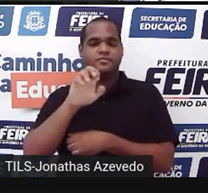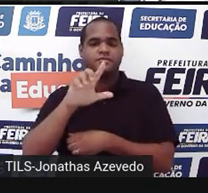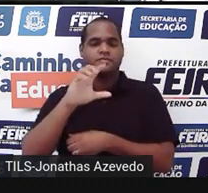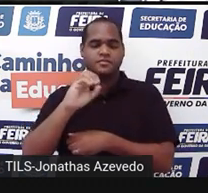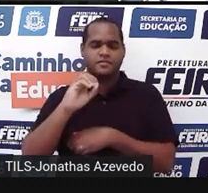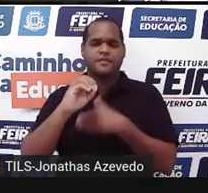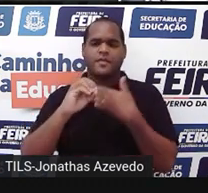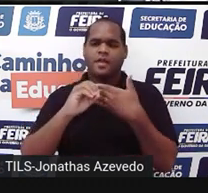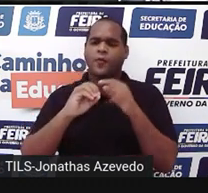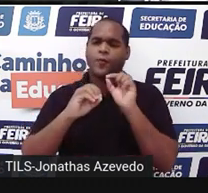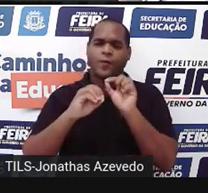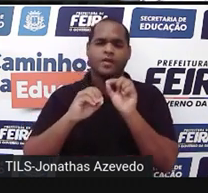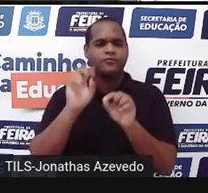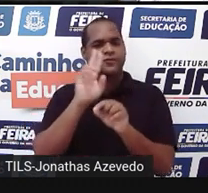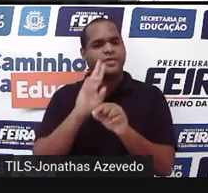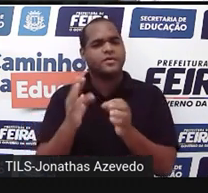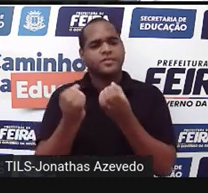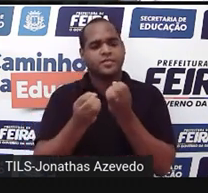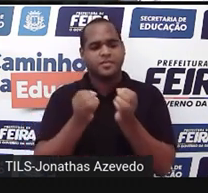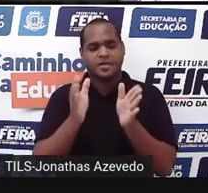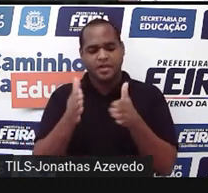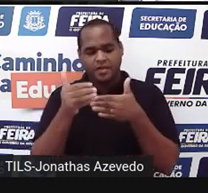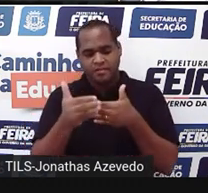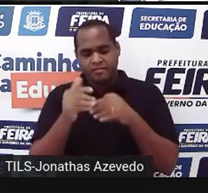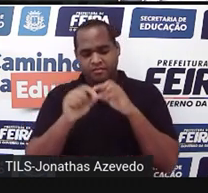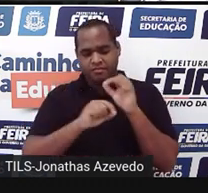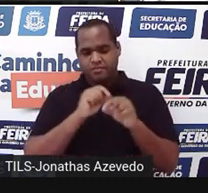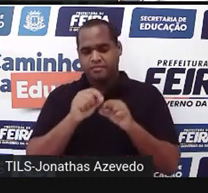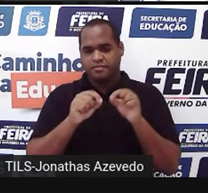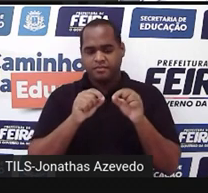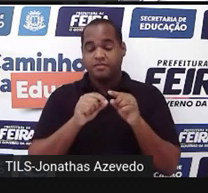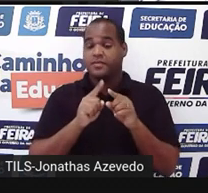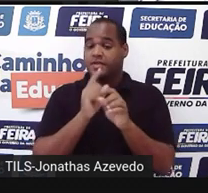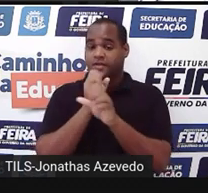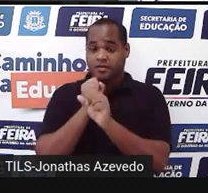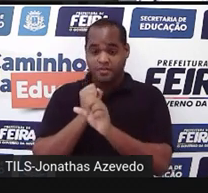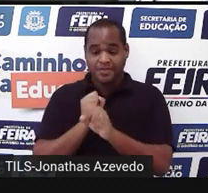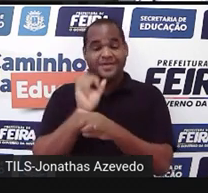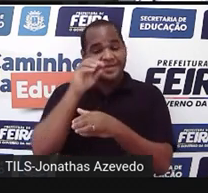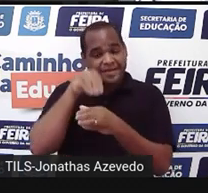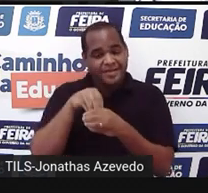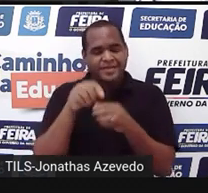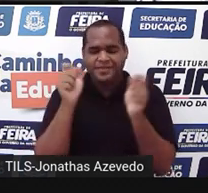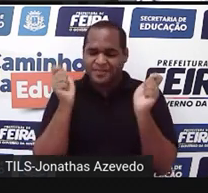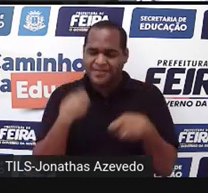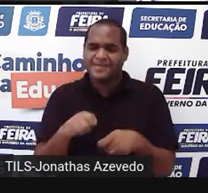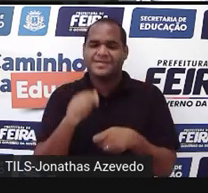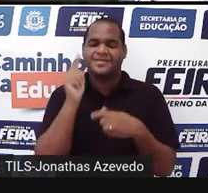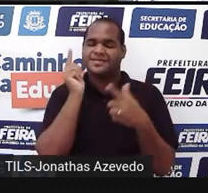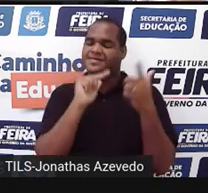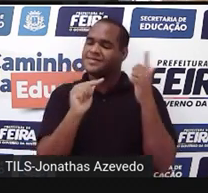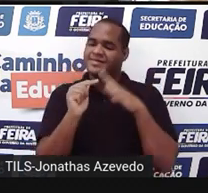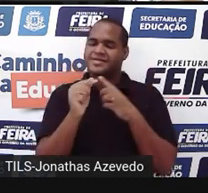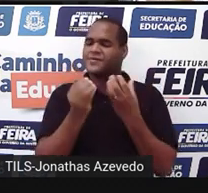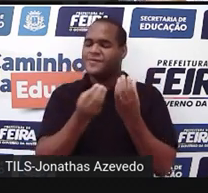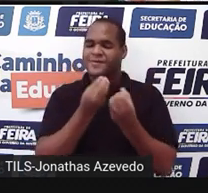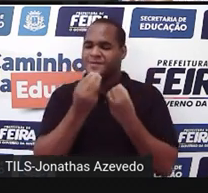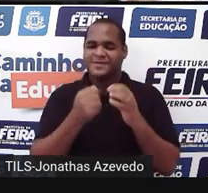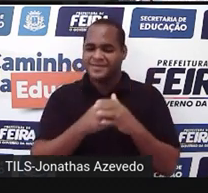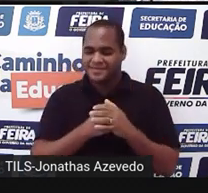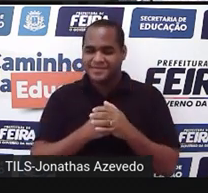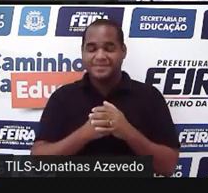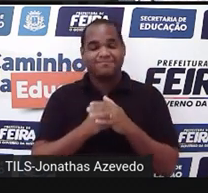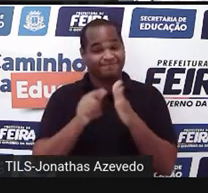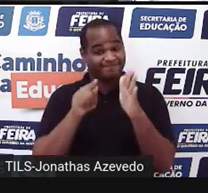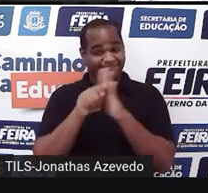como é que eu posso usar o cubinho que está aí para medir o espaço de dentro de um paralelepípedo? Essa é